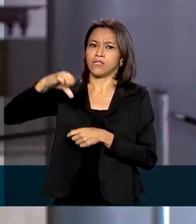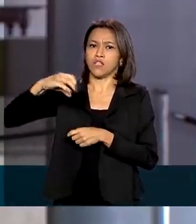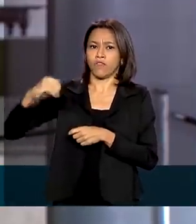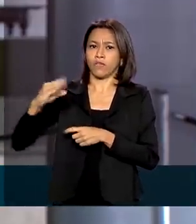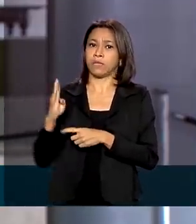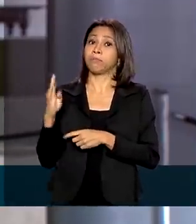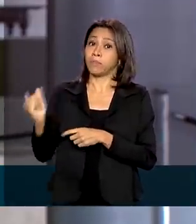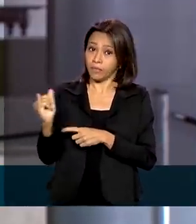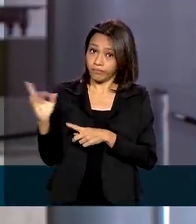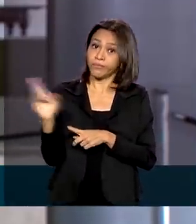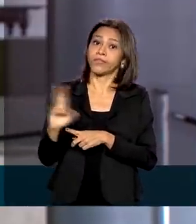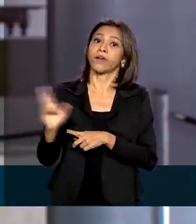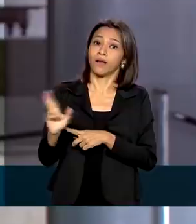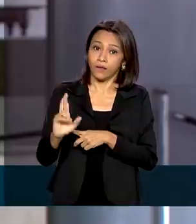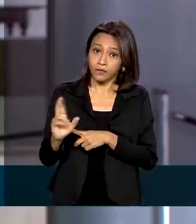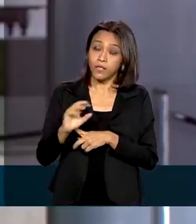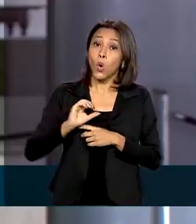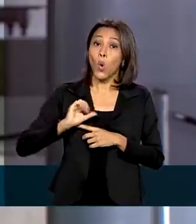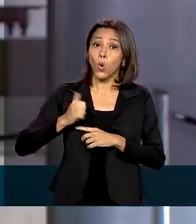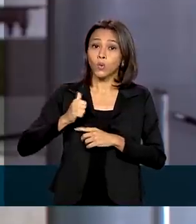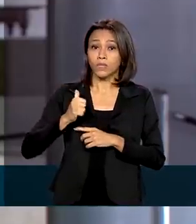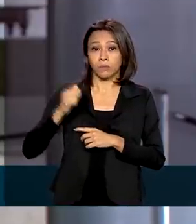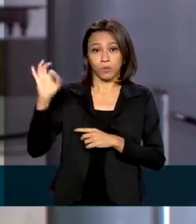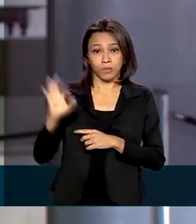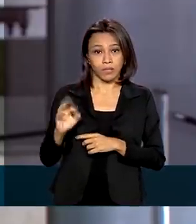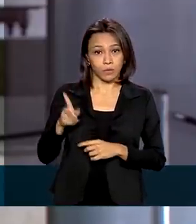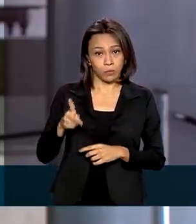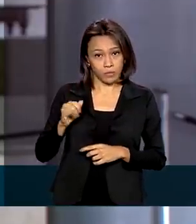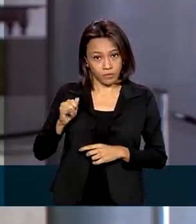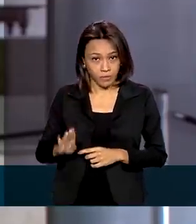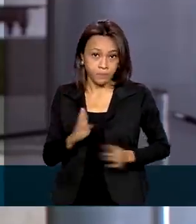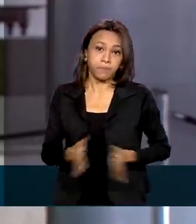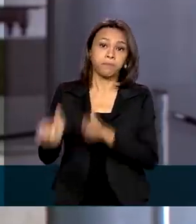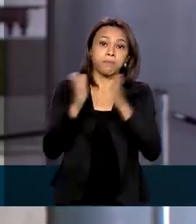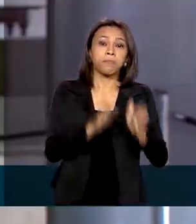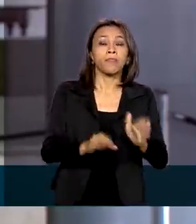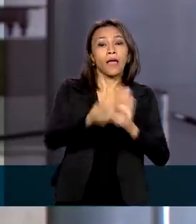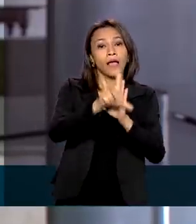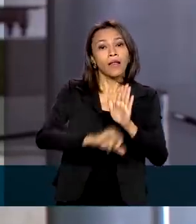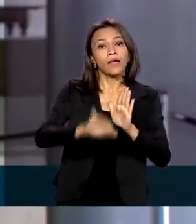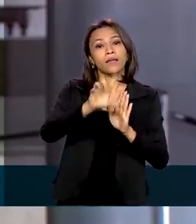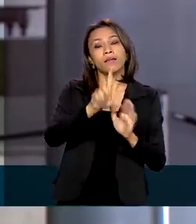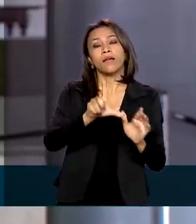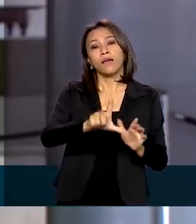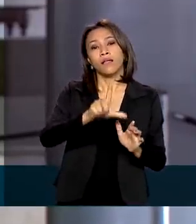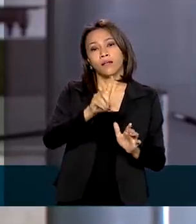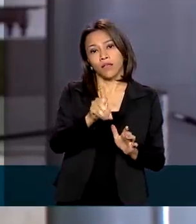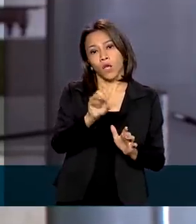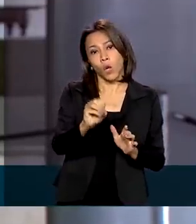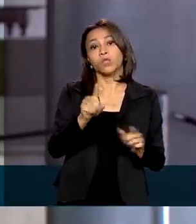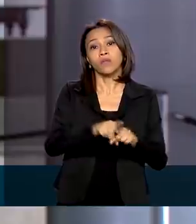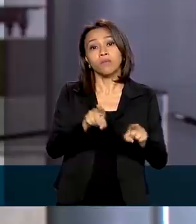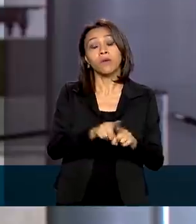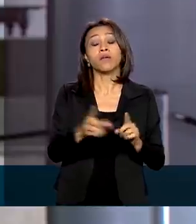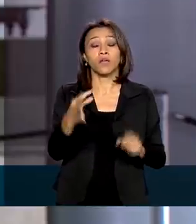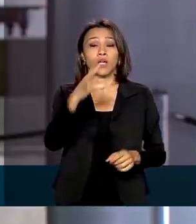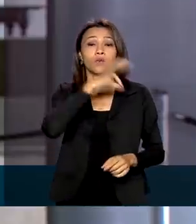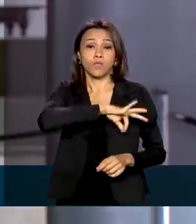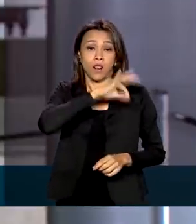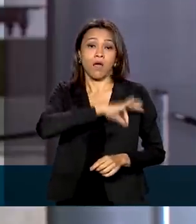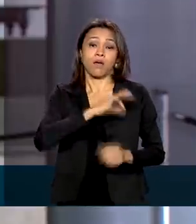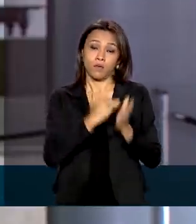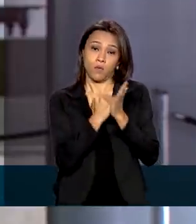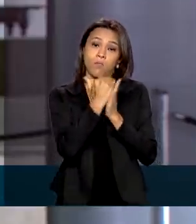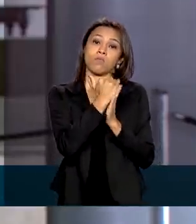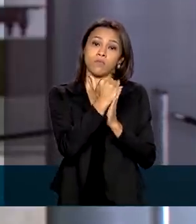bilhões, cerca de 11% do PIB. A lei orçamentária também sinaliza o valor do salário mínimo para o próximo